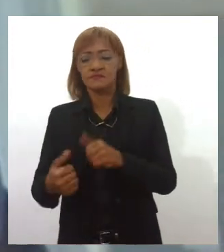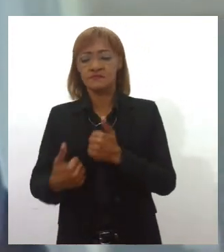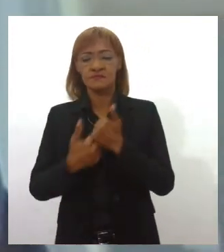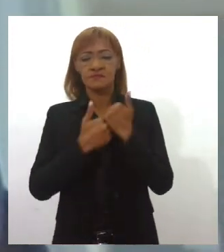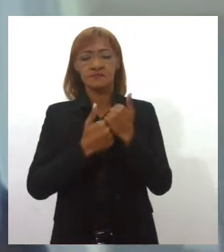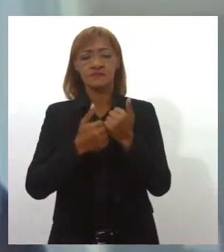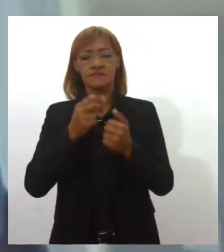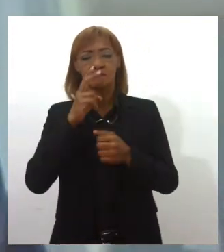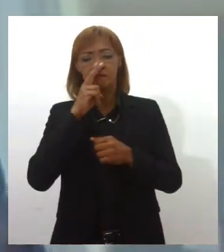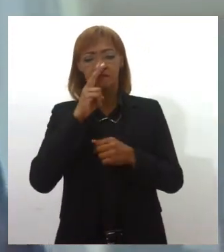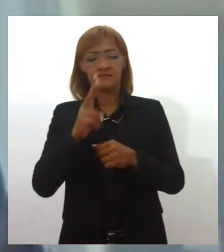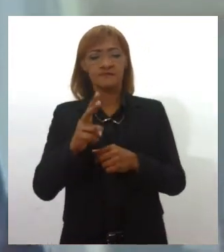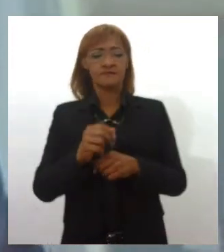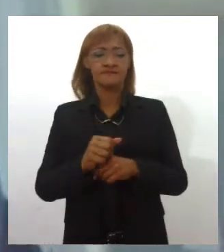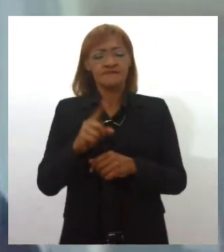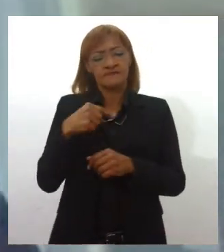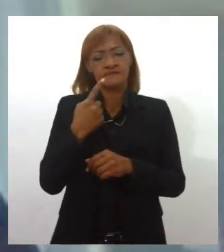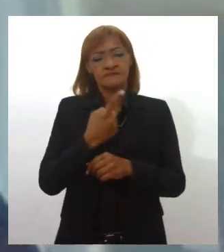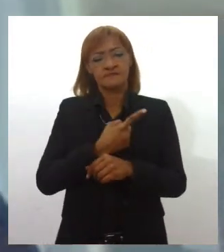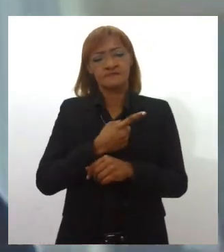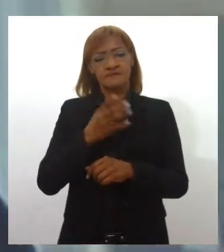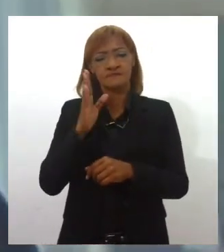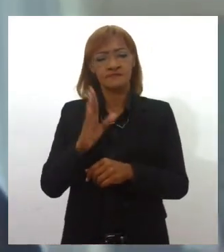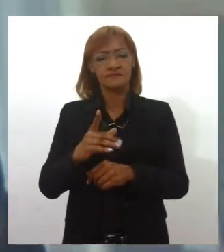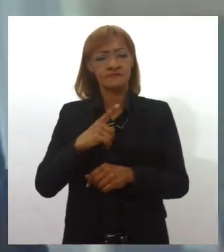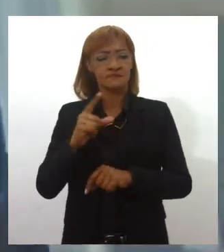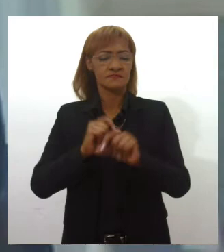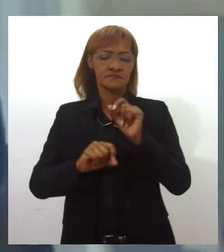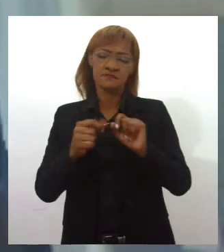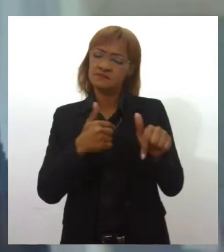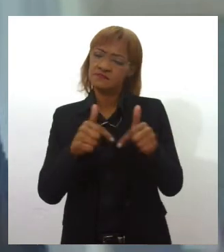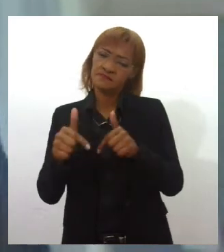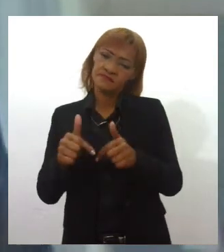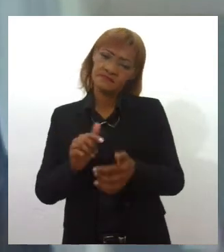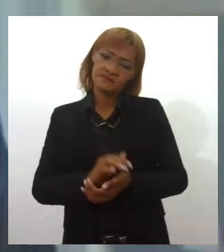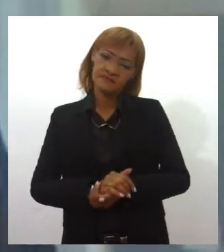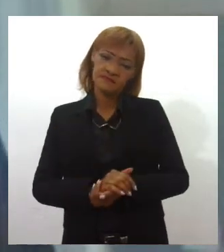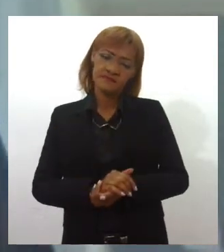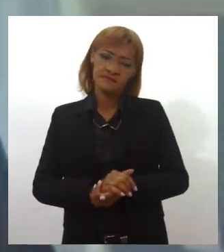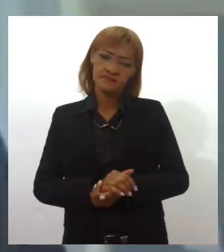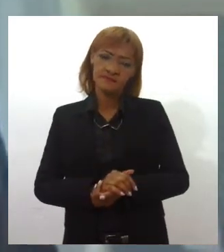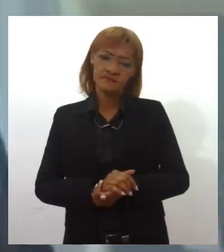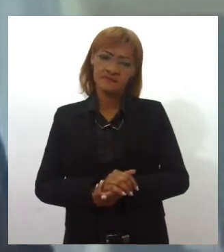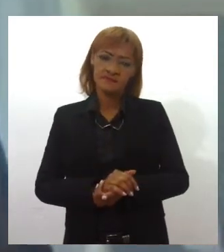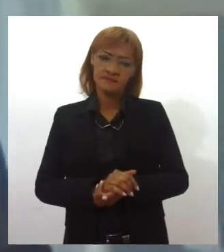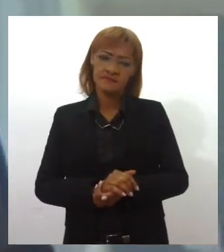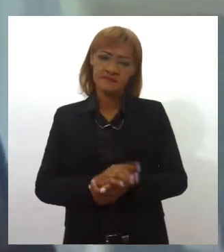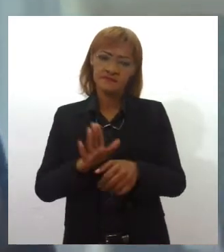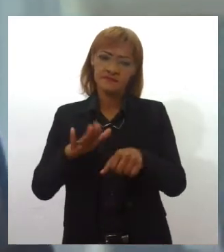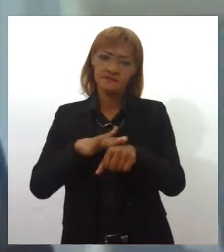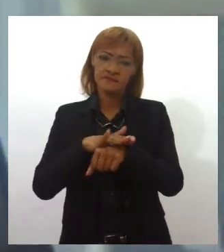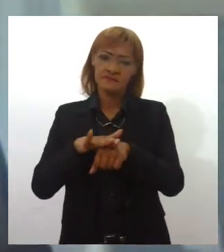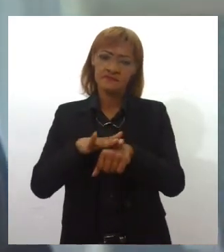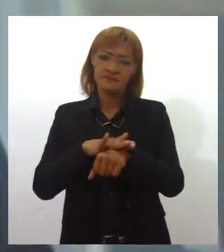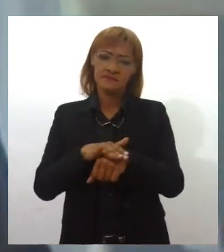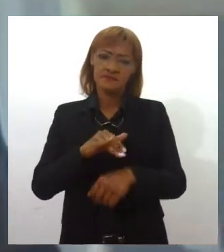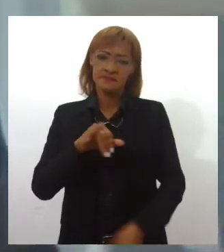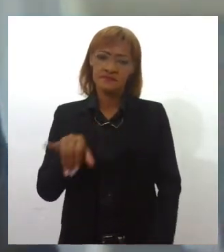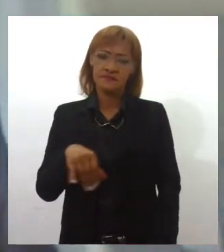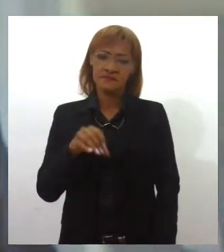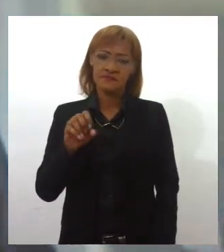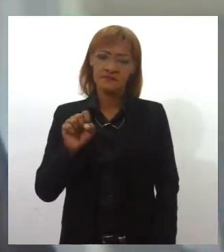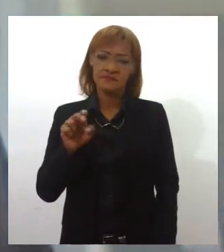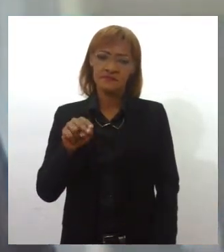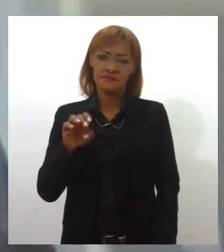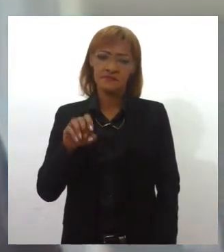é um dos Estados que nós temos uma grande expectativa e fazemos um grande trabalho. Inclusive, estamos conversando com o professor José para ser o primeiro